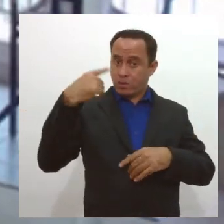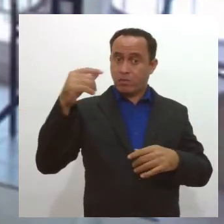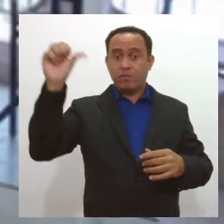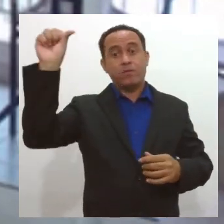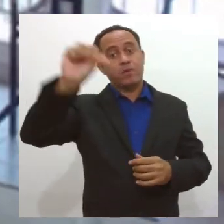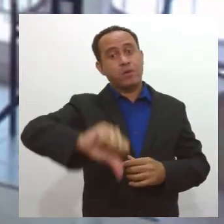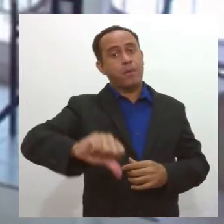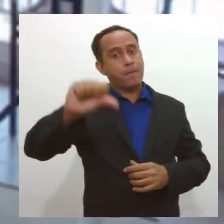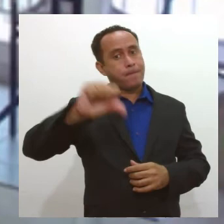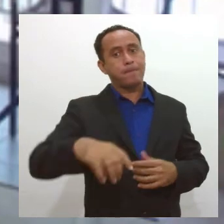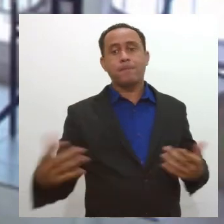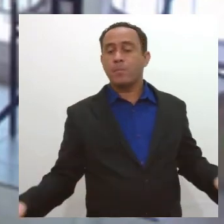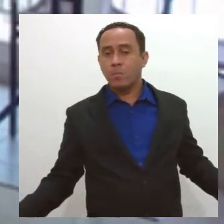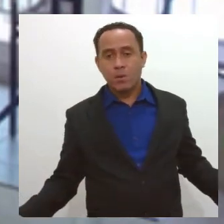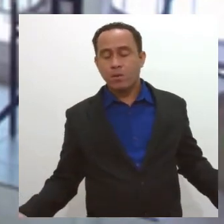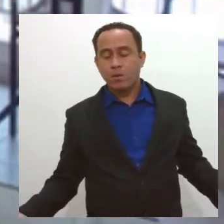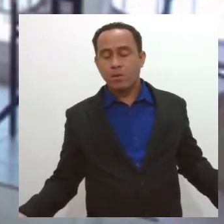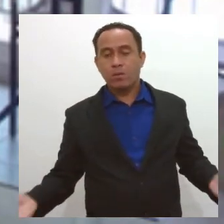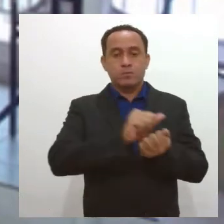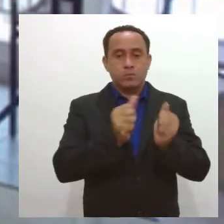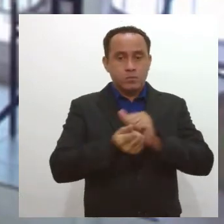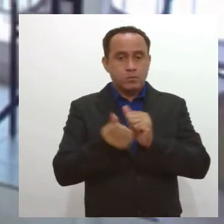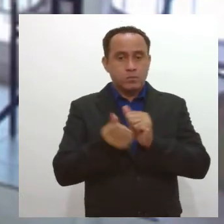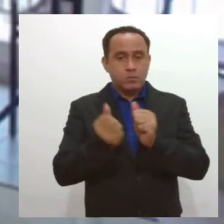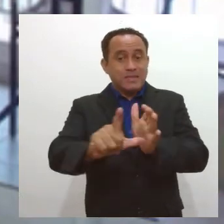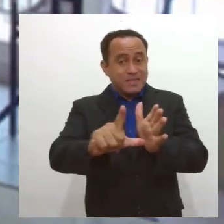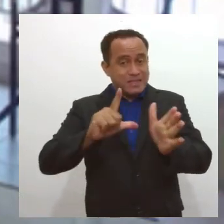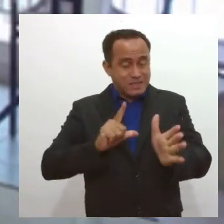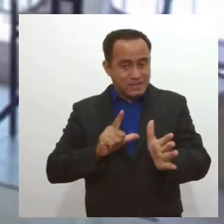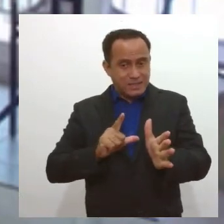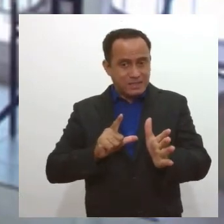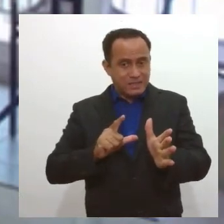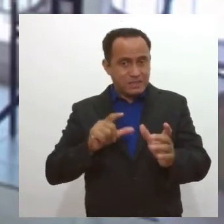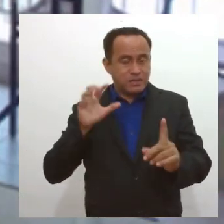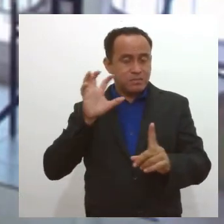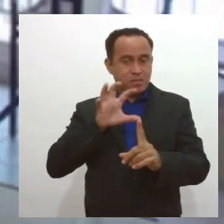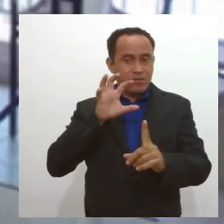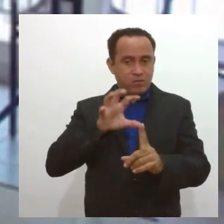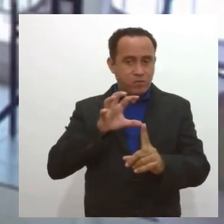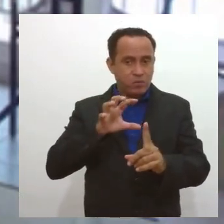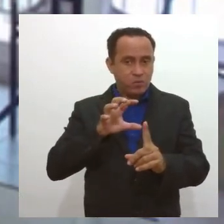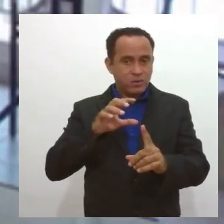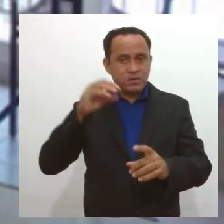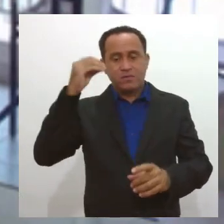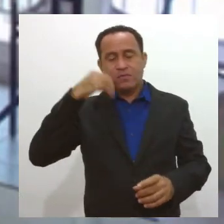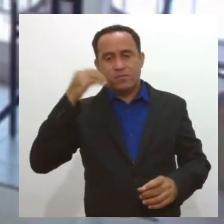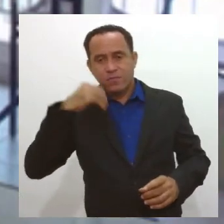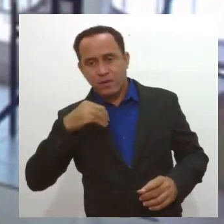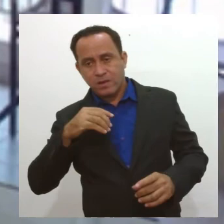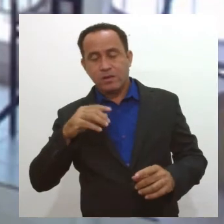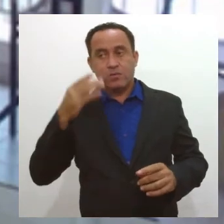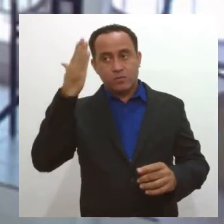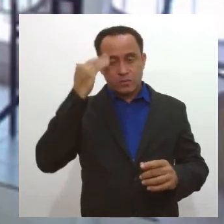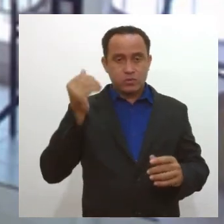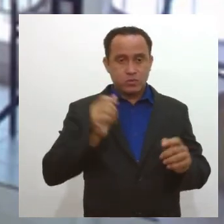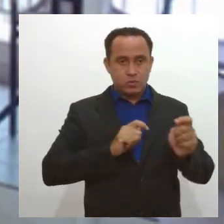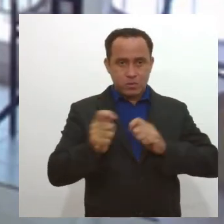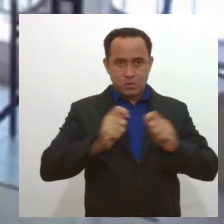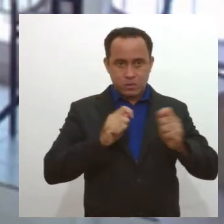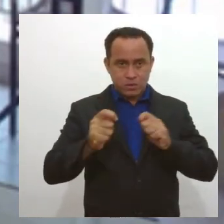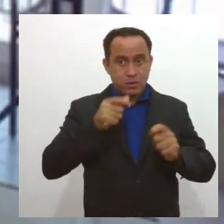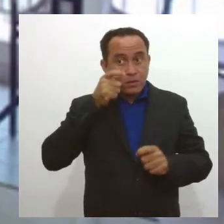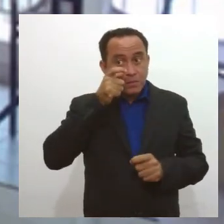Mas, se você não faz essa adequação quanto antes, os impactos vêm muito fortes. Como você falou, fazer um planejamento financeiro te trouxe aí essa visão